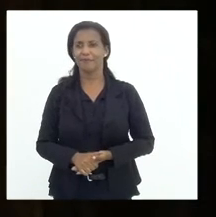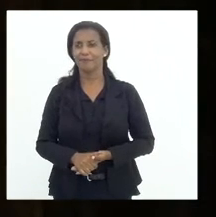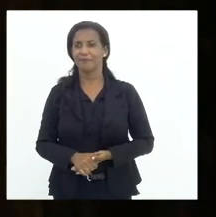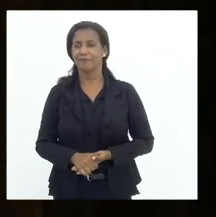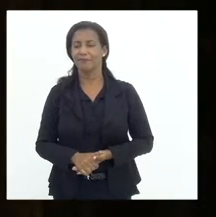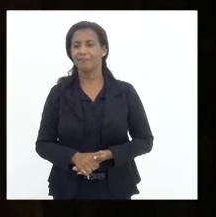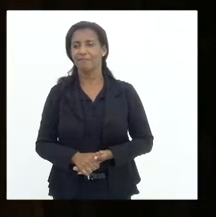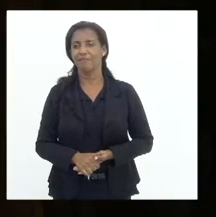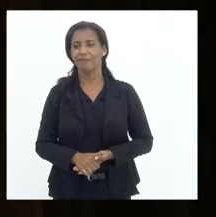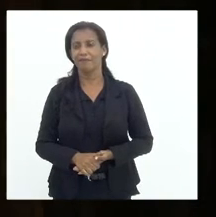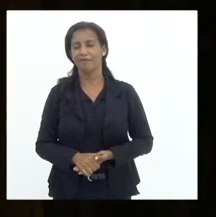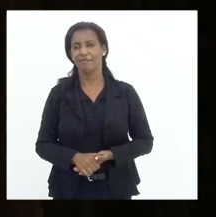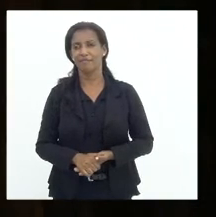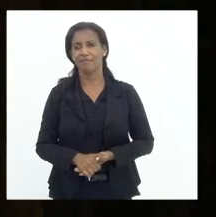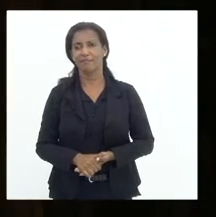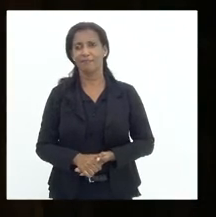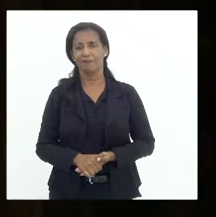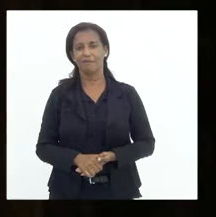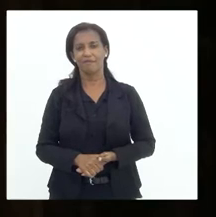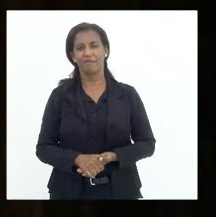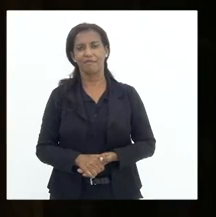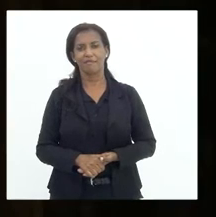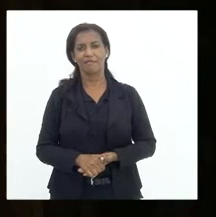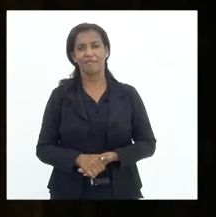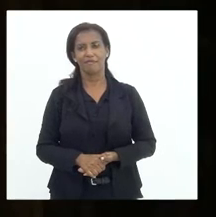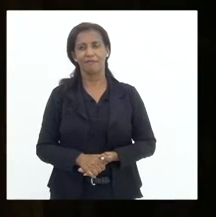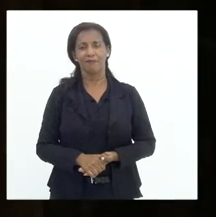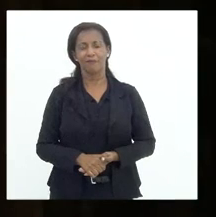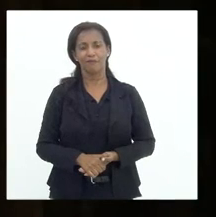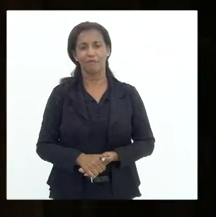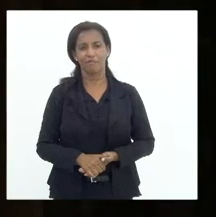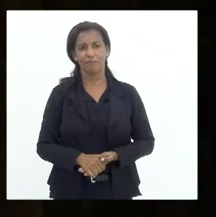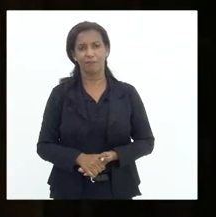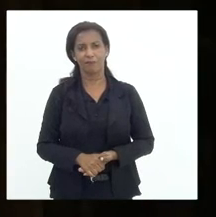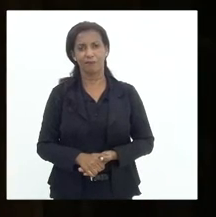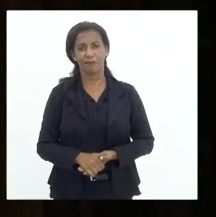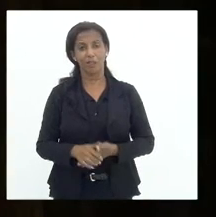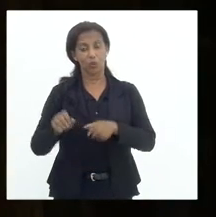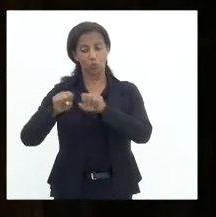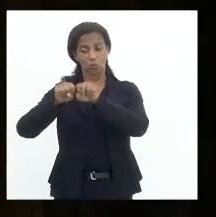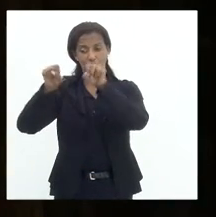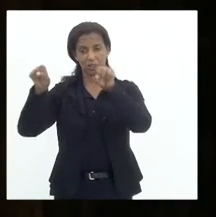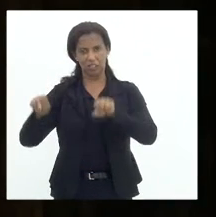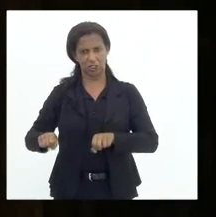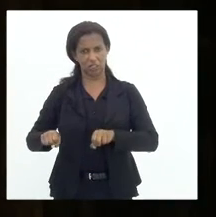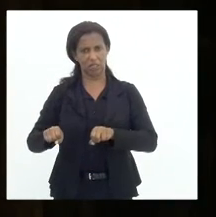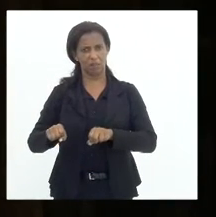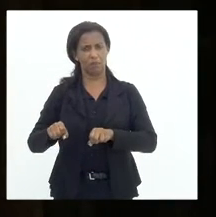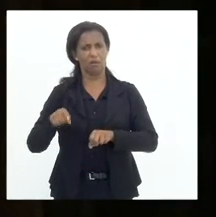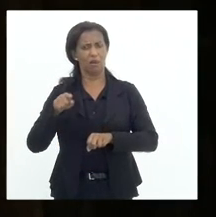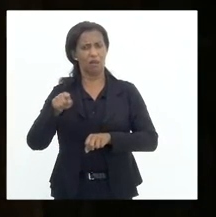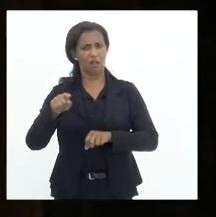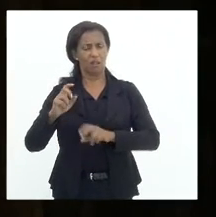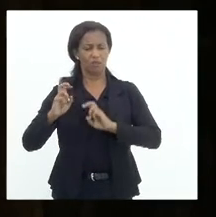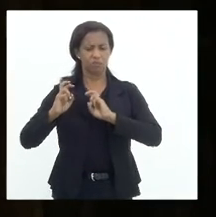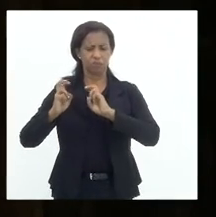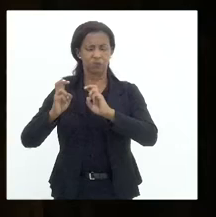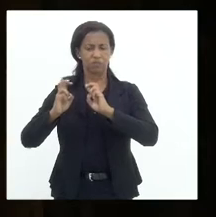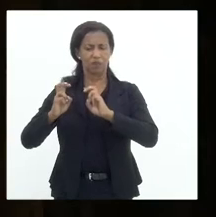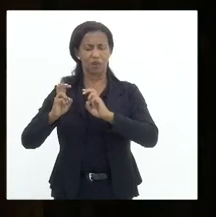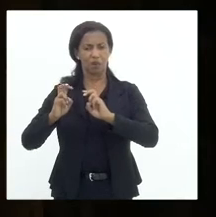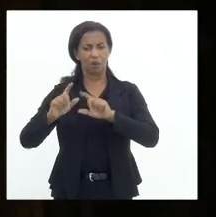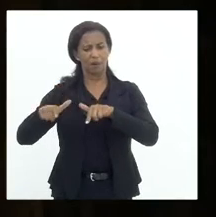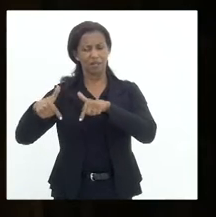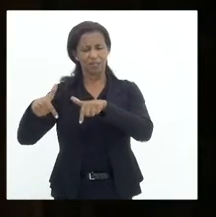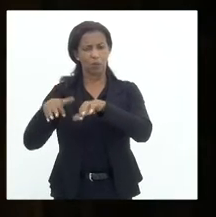ele emprena sistema viário, uma ação organizada